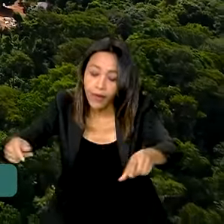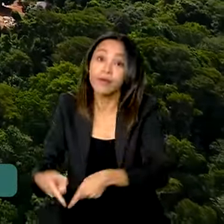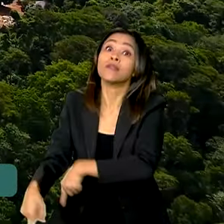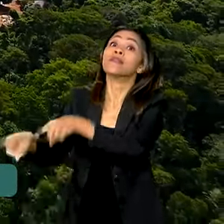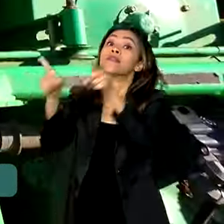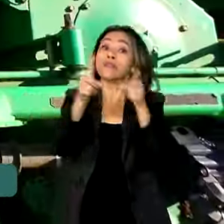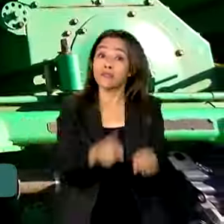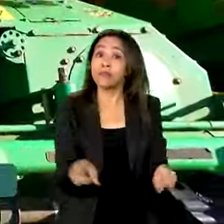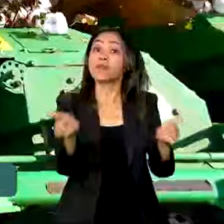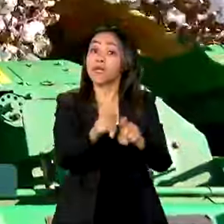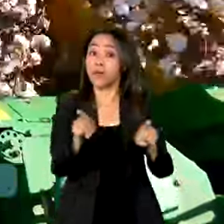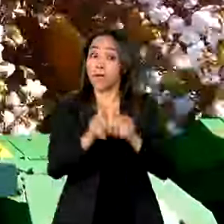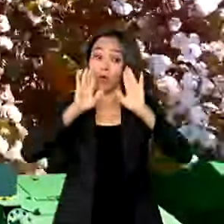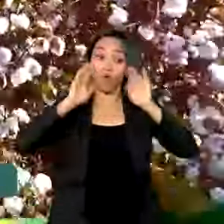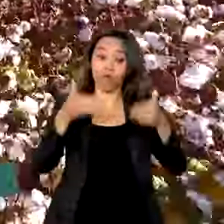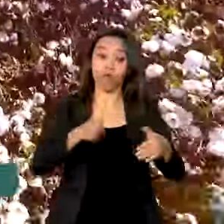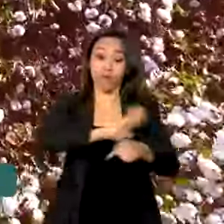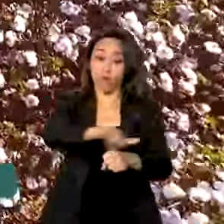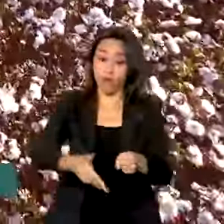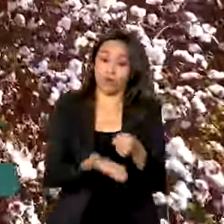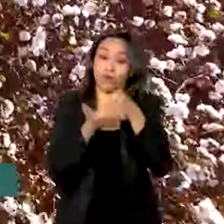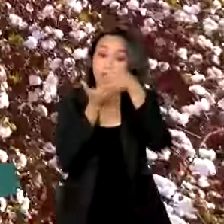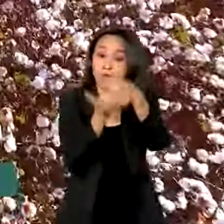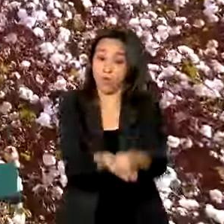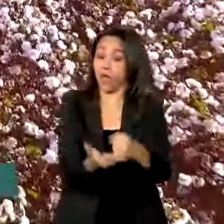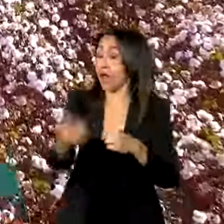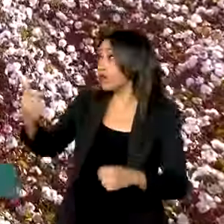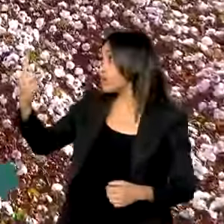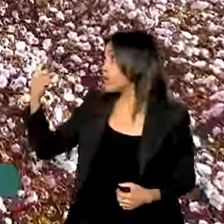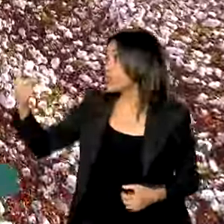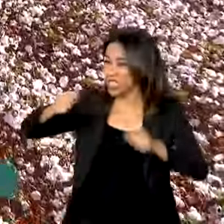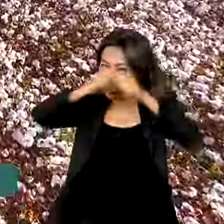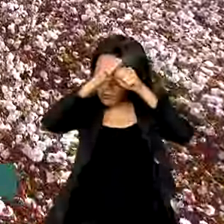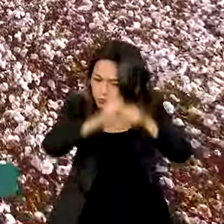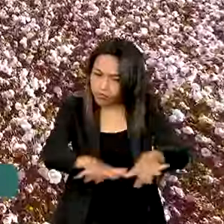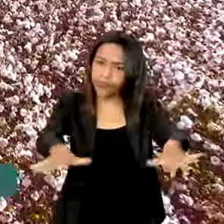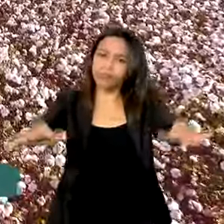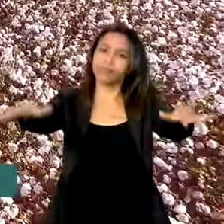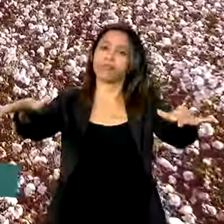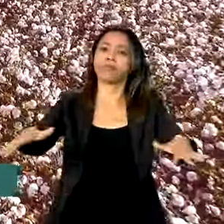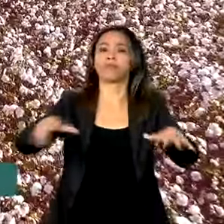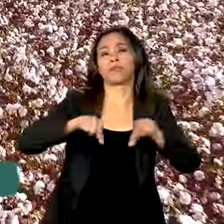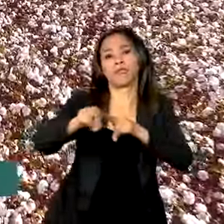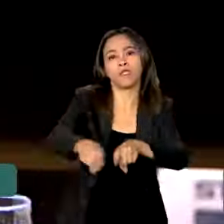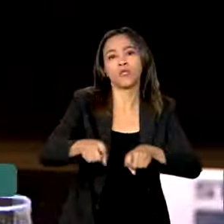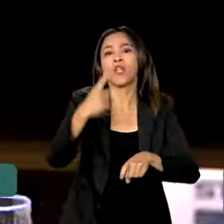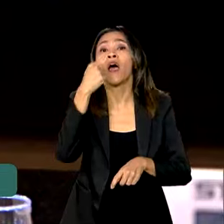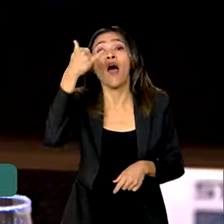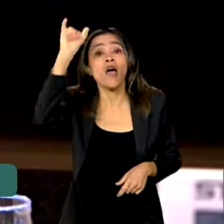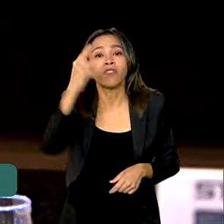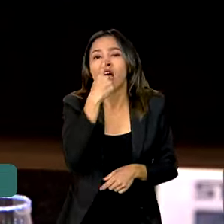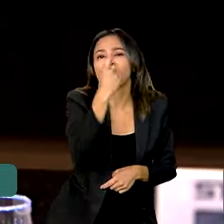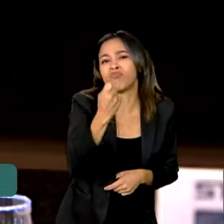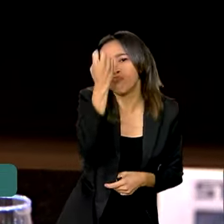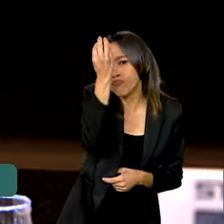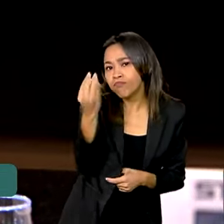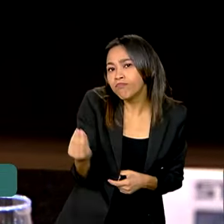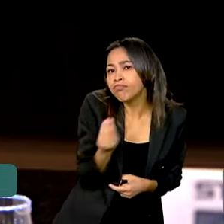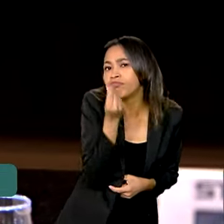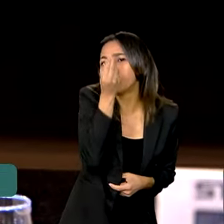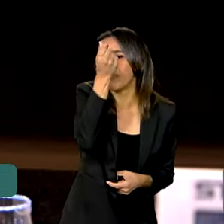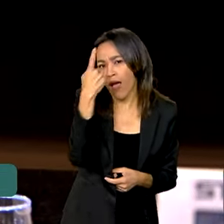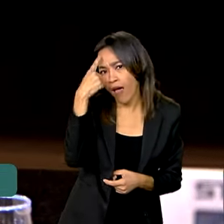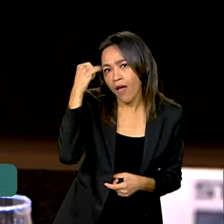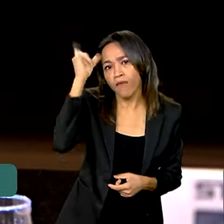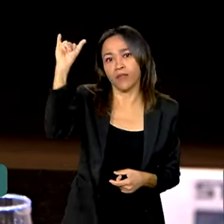agrícolas com sustentabilidade ambiental e com expansão da agricultura de baixo carbono. O que os produtores estão